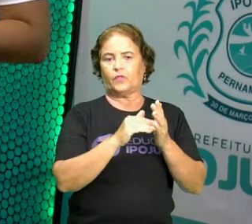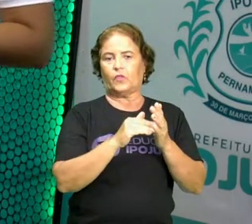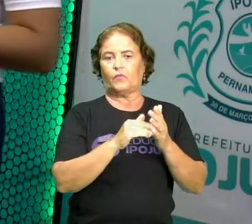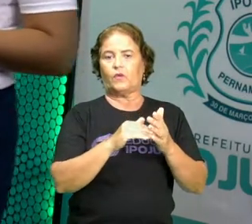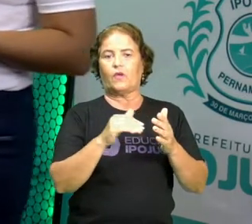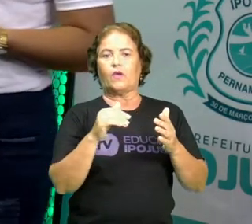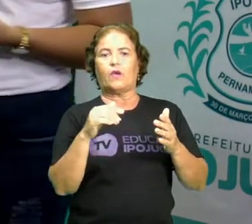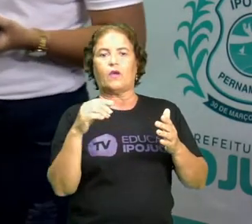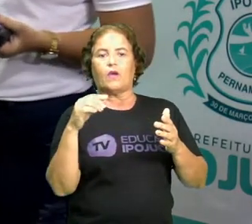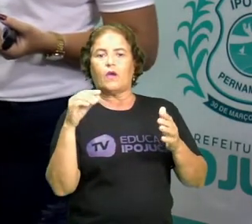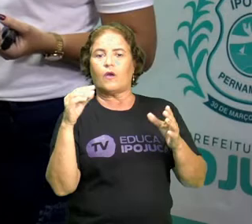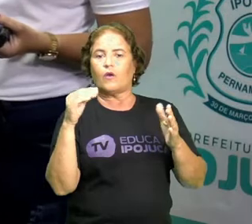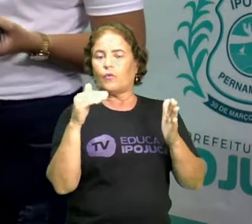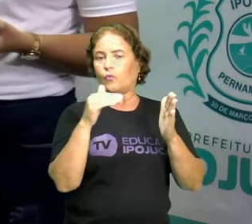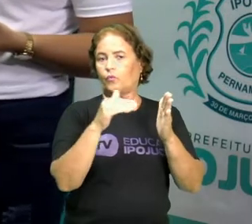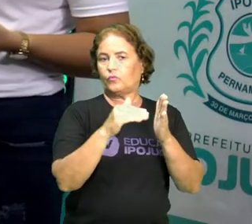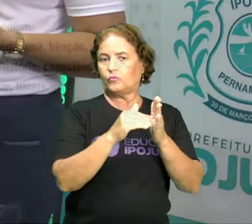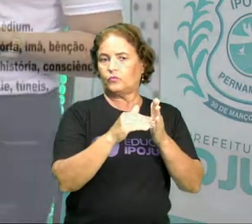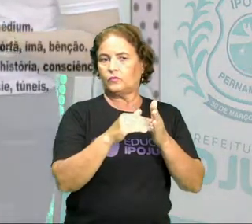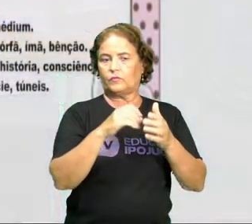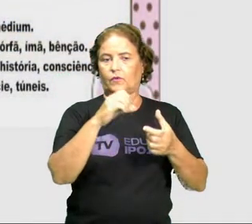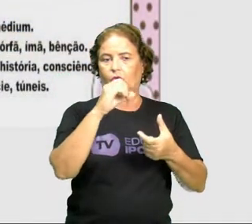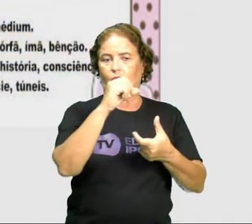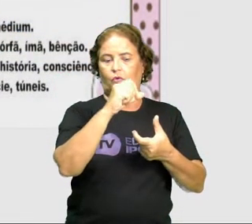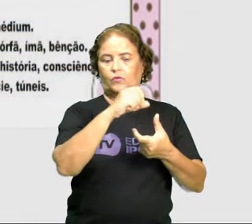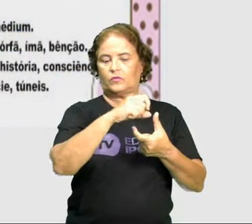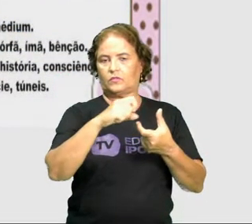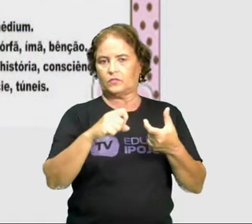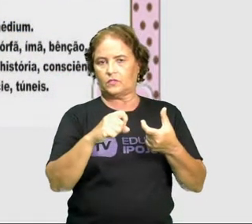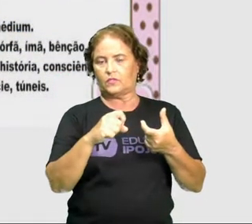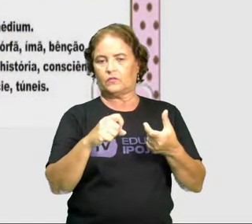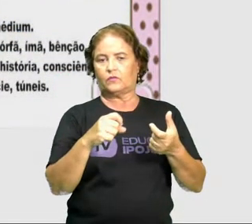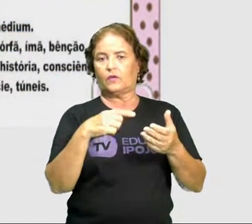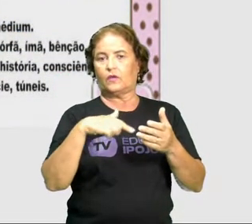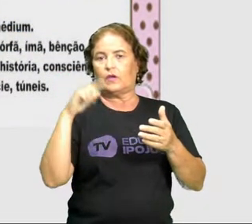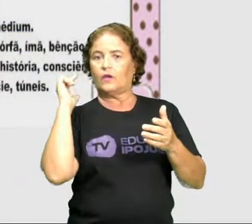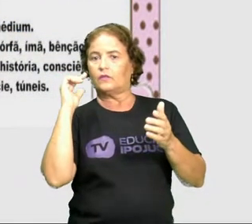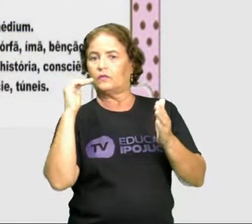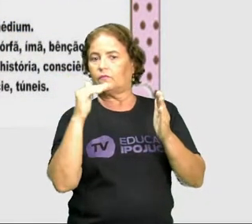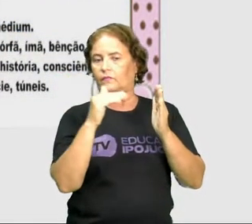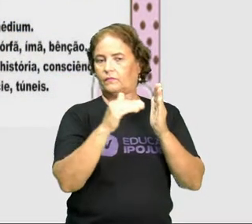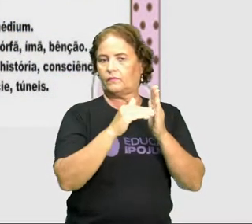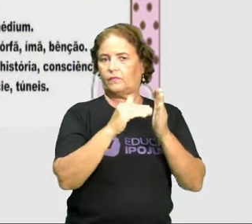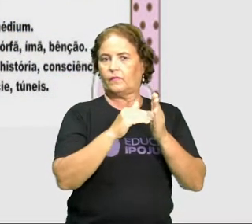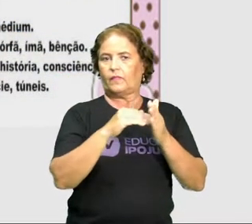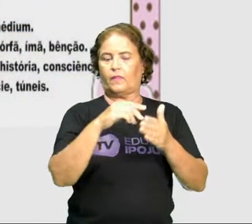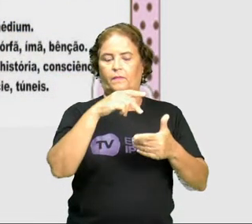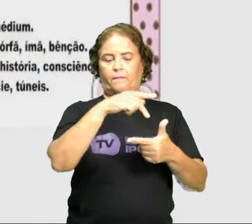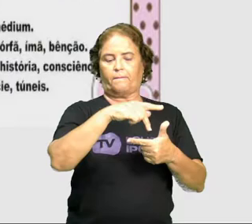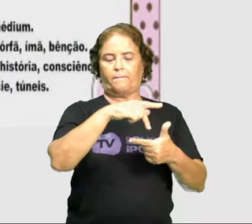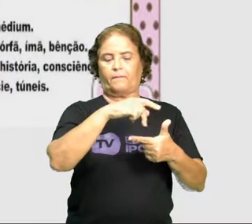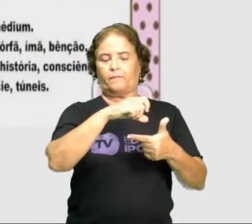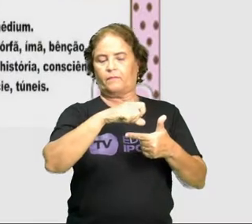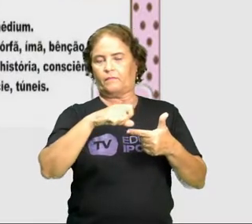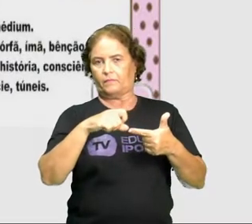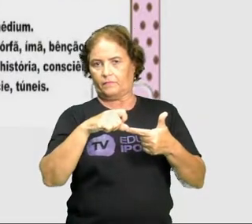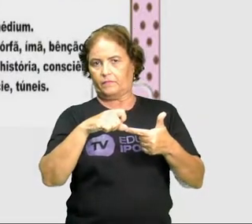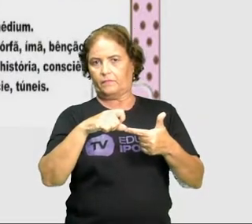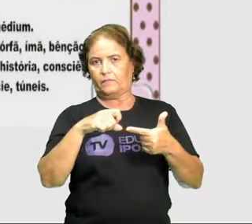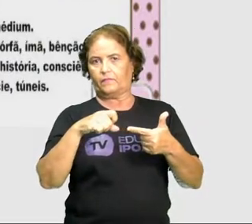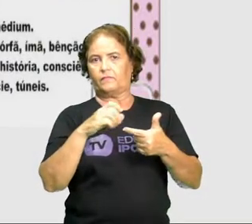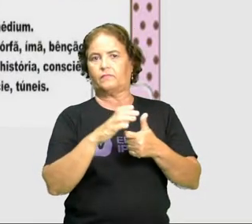paroxítona. Aqui a gente tem alguns exemplos de palavras paroxítonas que são acentuadas. A gente acentua as